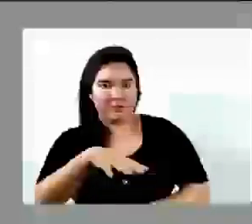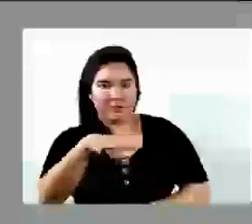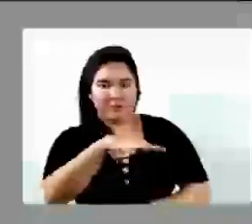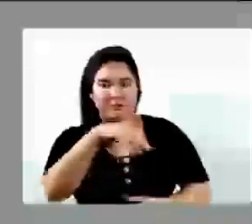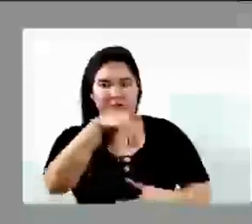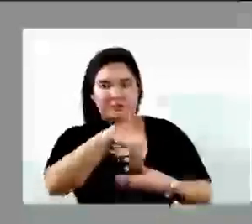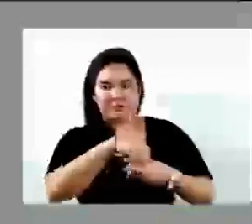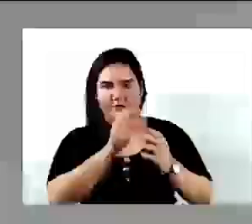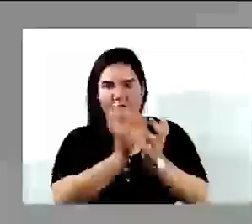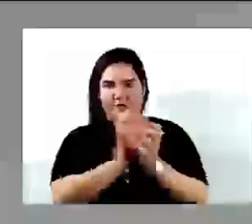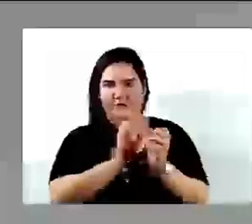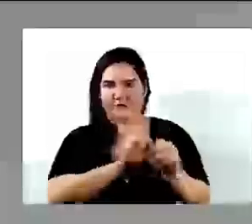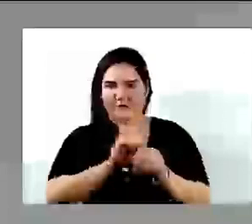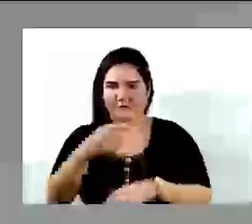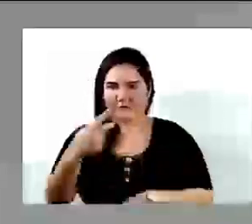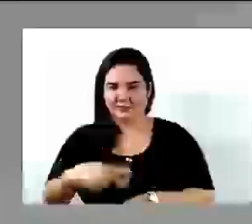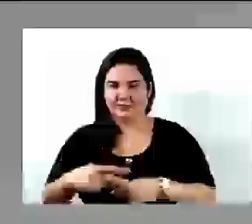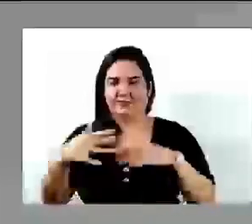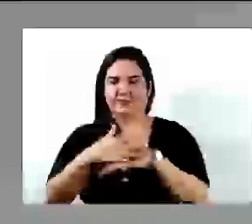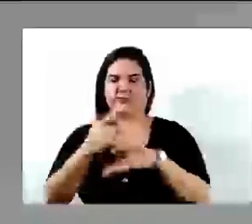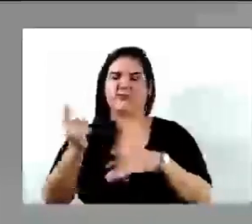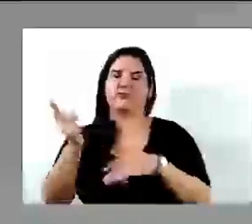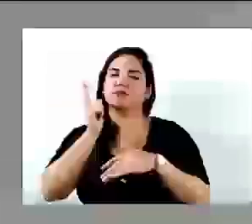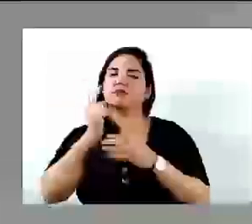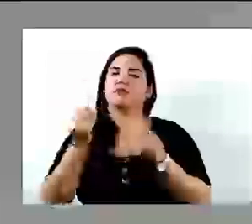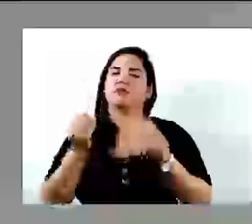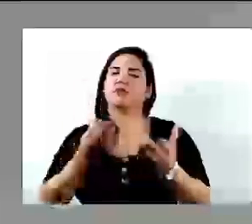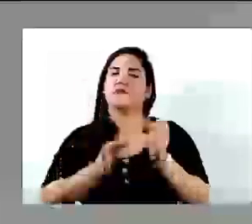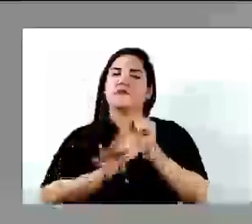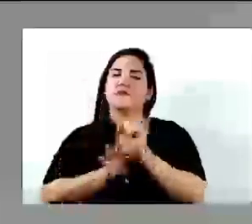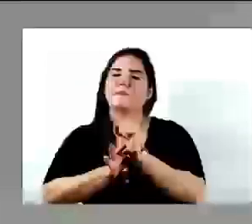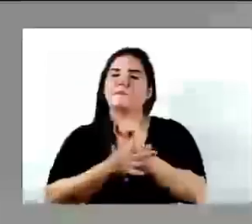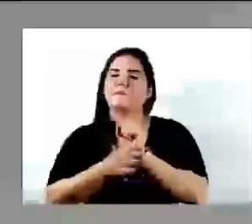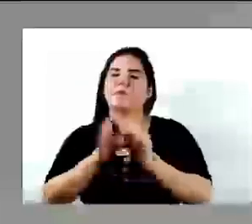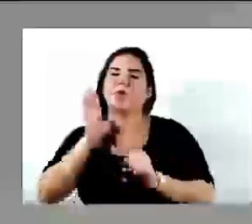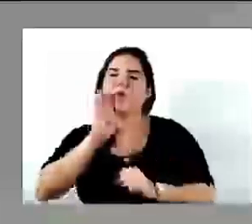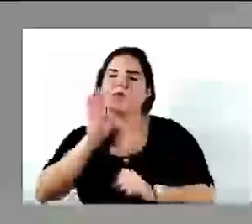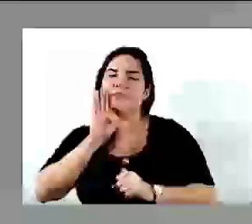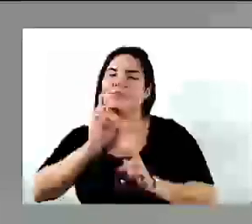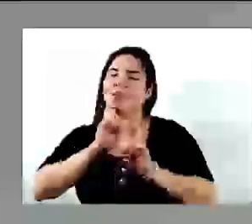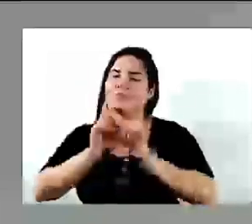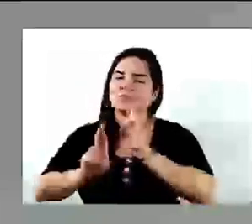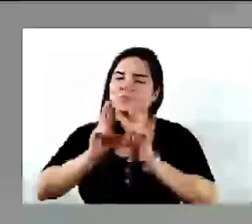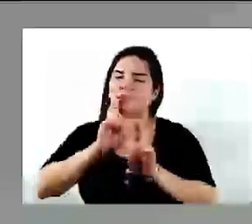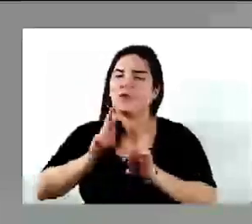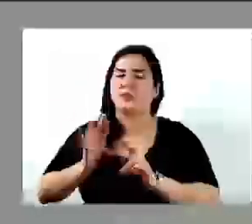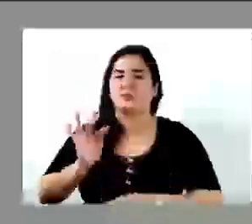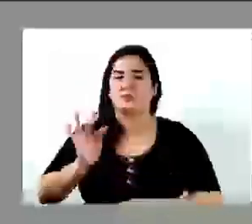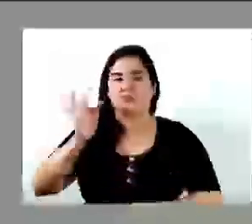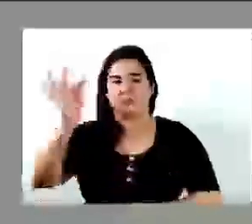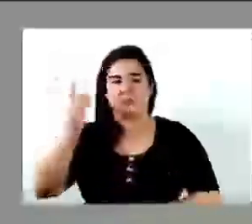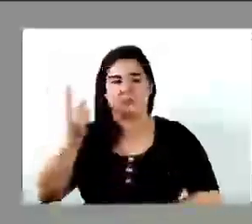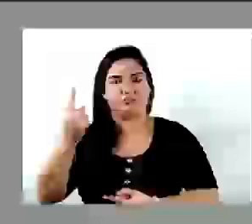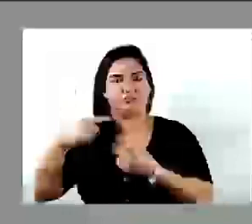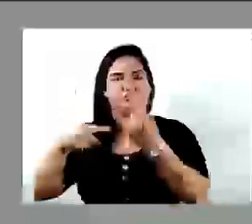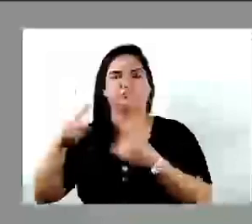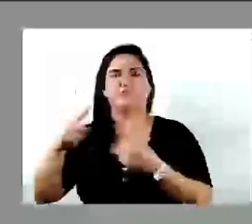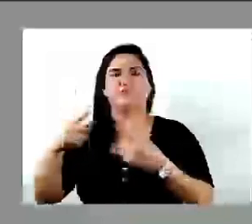a educação da nossa cidade, para que a gente possa trazer segurança e, obviamente, resultados no futuro próximo. No mais, quero